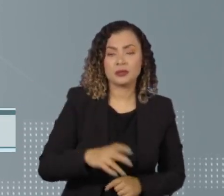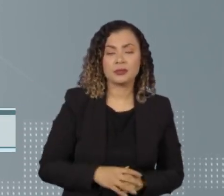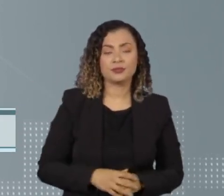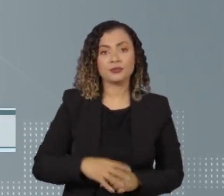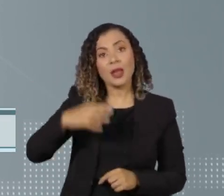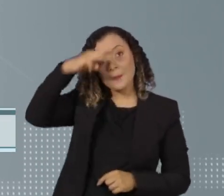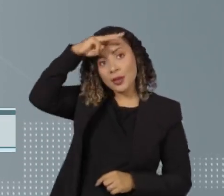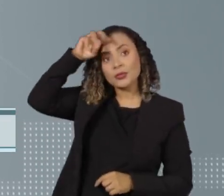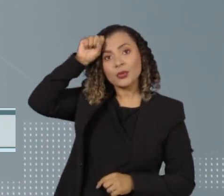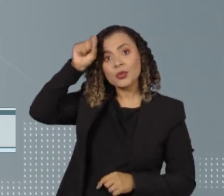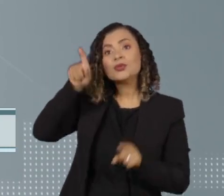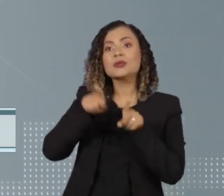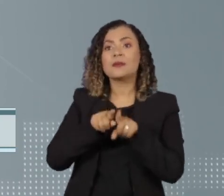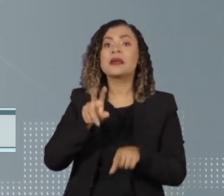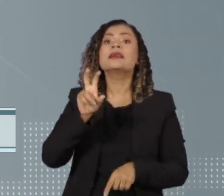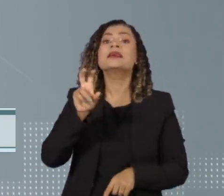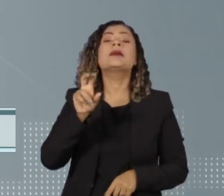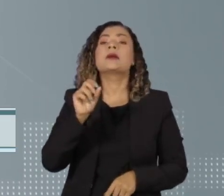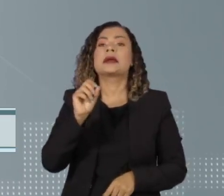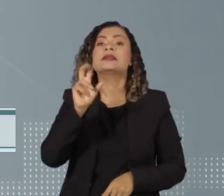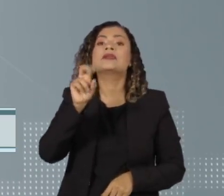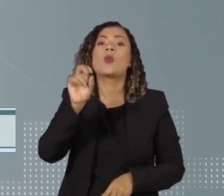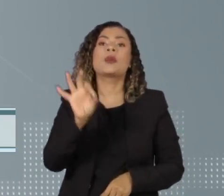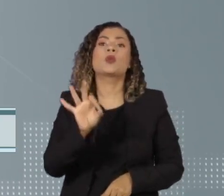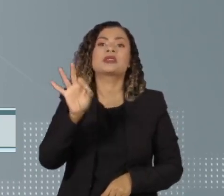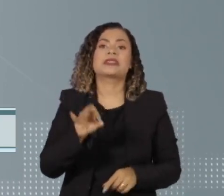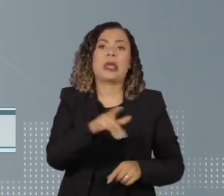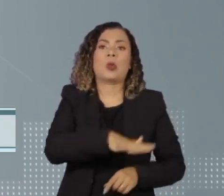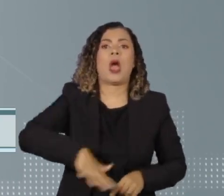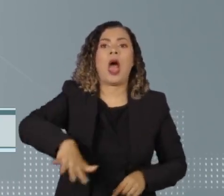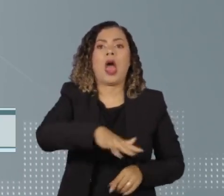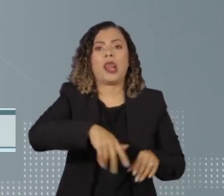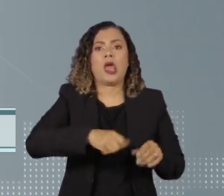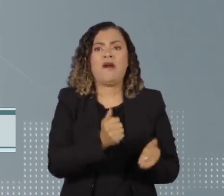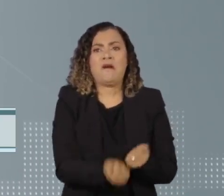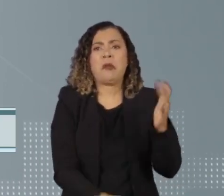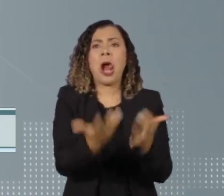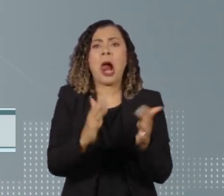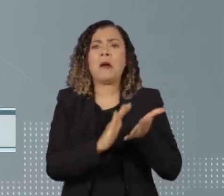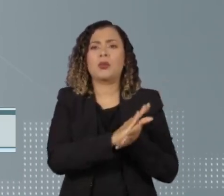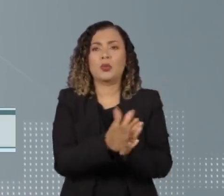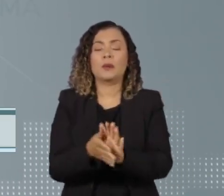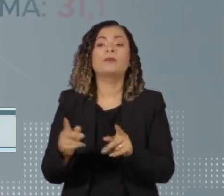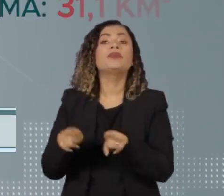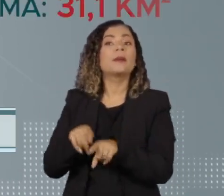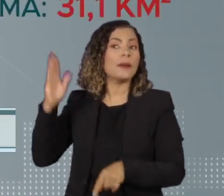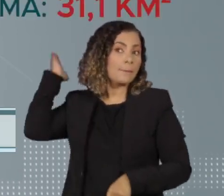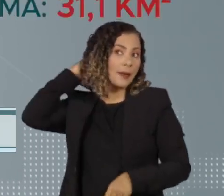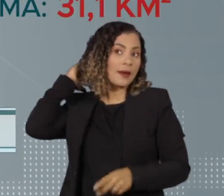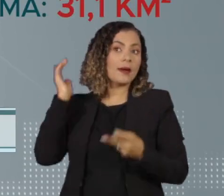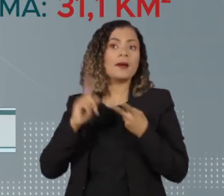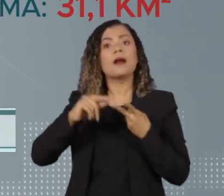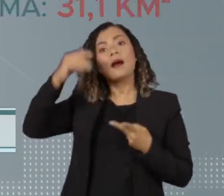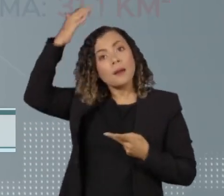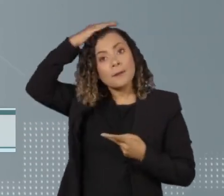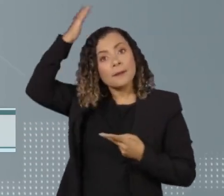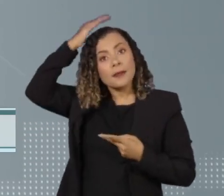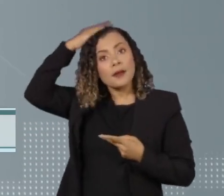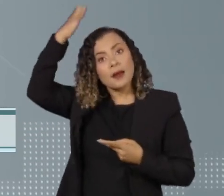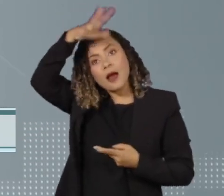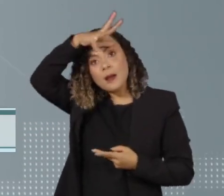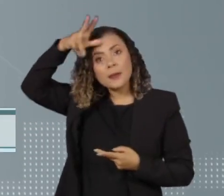Grosso teve quase metade da área devastada no bioma, seguido de Pará, Amazonas e Roraima.